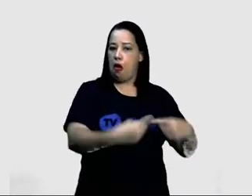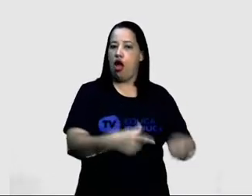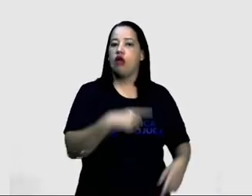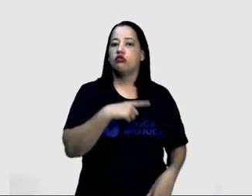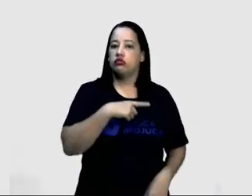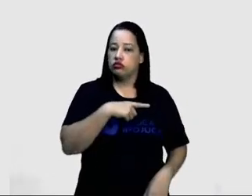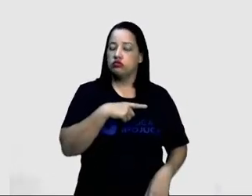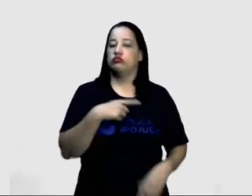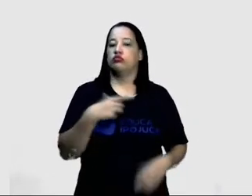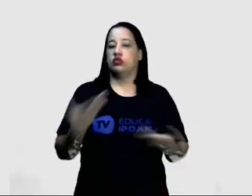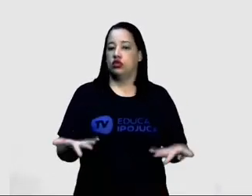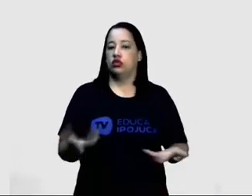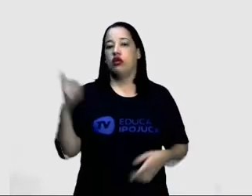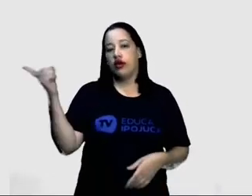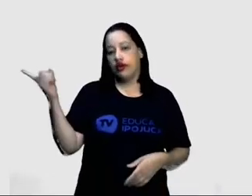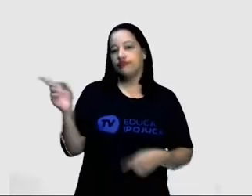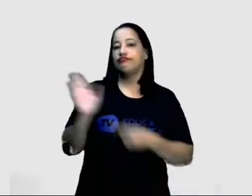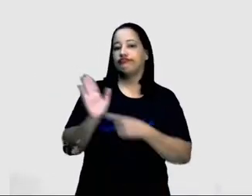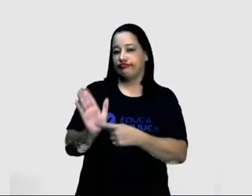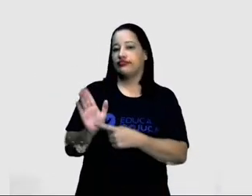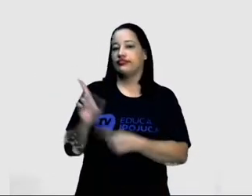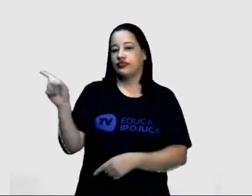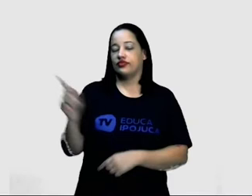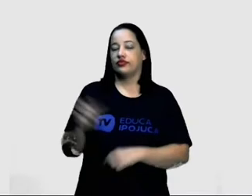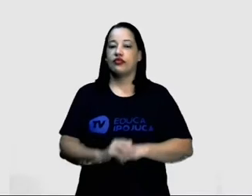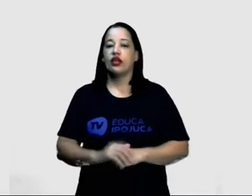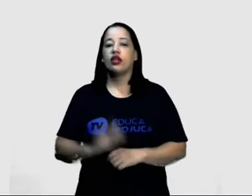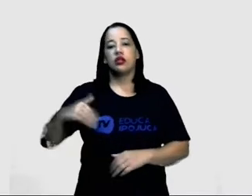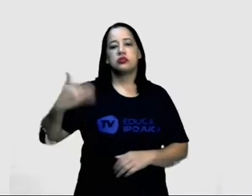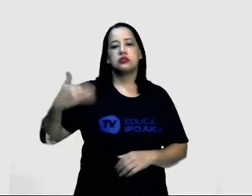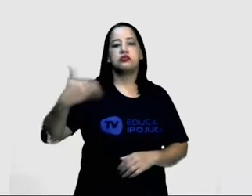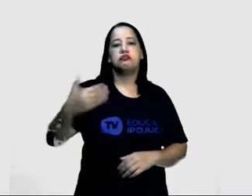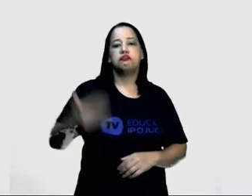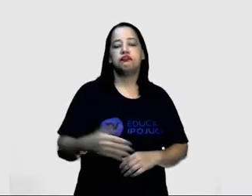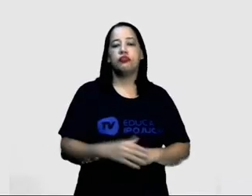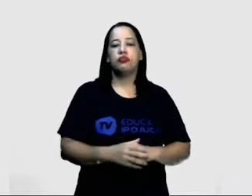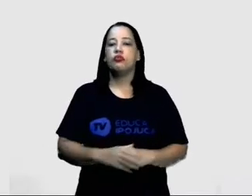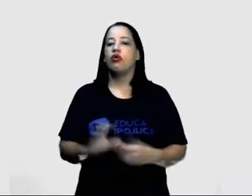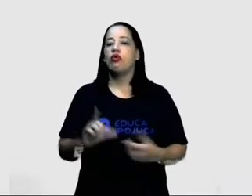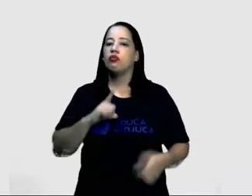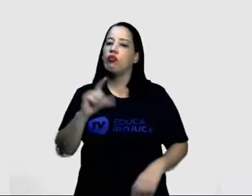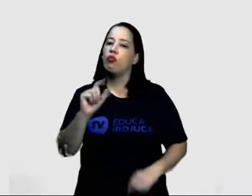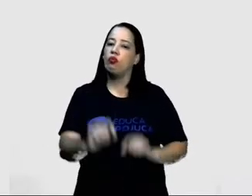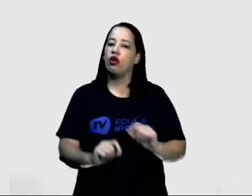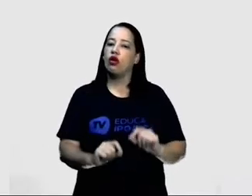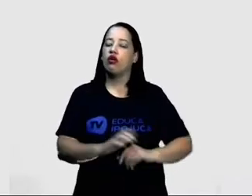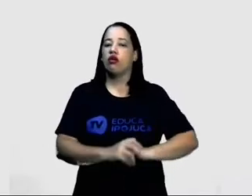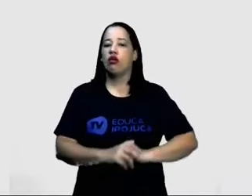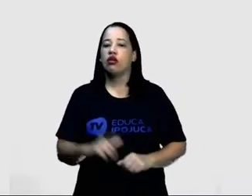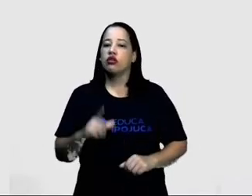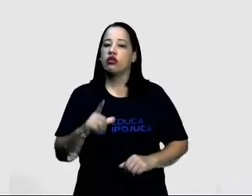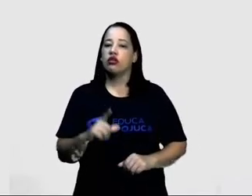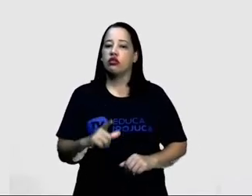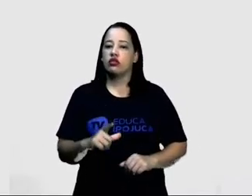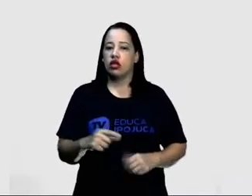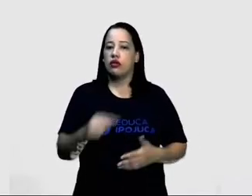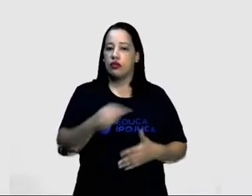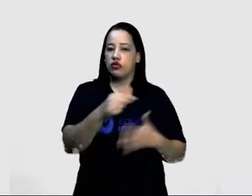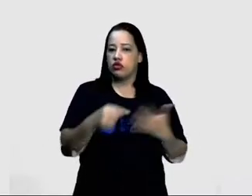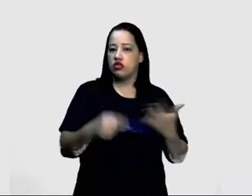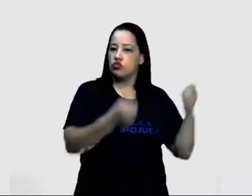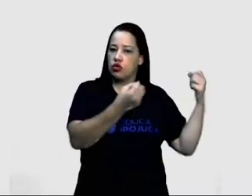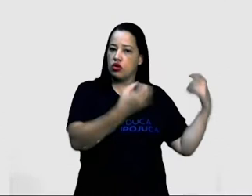tudo está representado nessa pirâmide. Com o tempo, a gente foi tendo acesso ao que foi falado